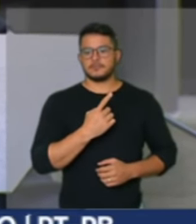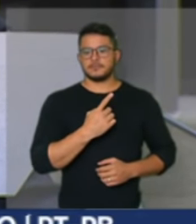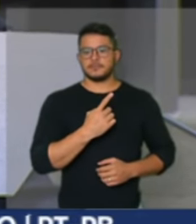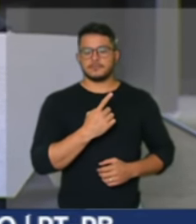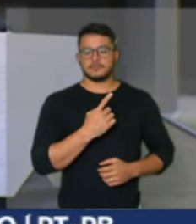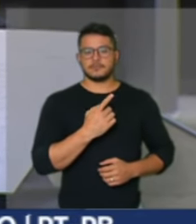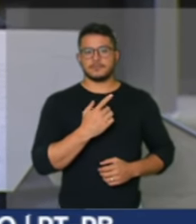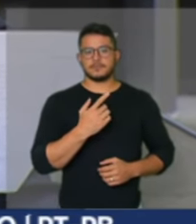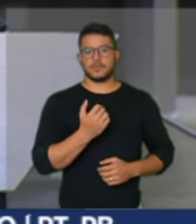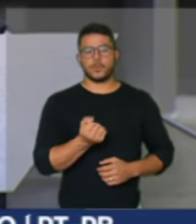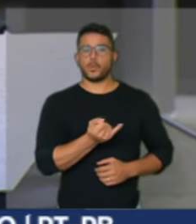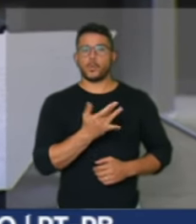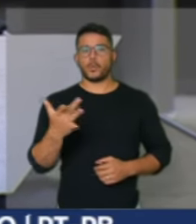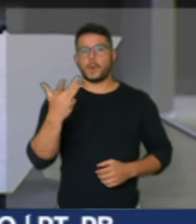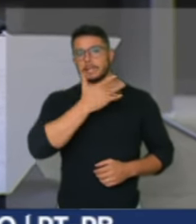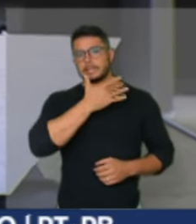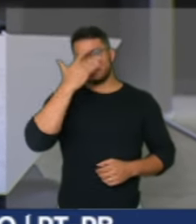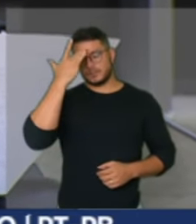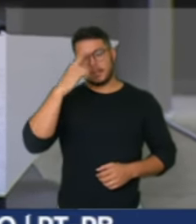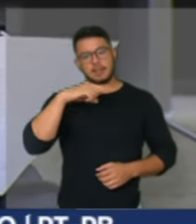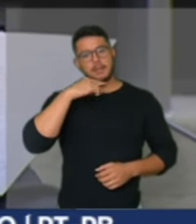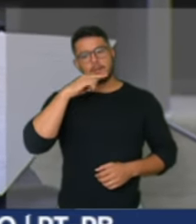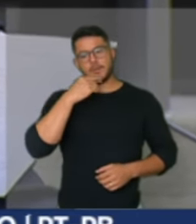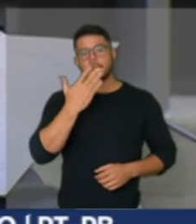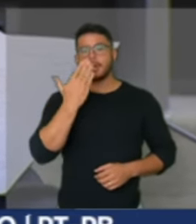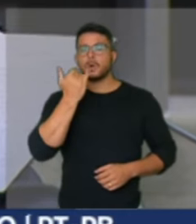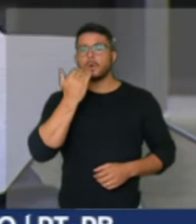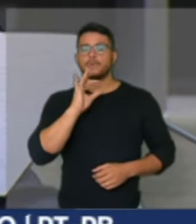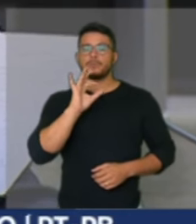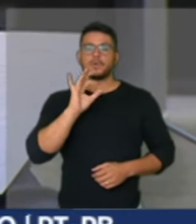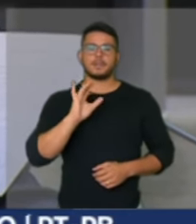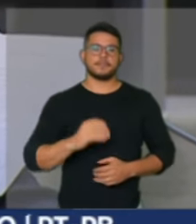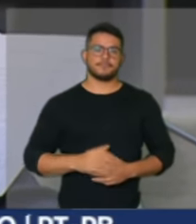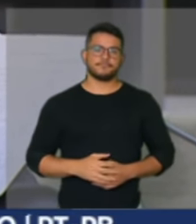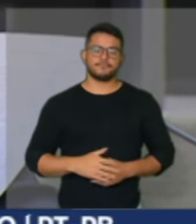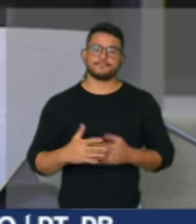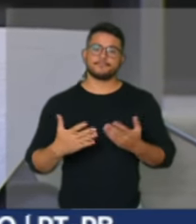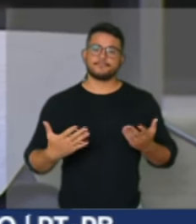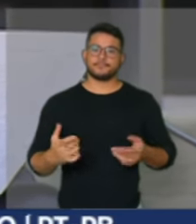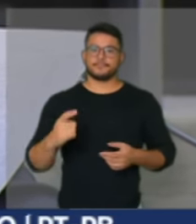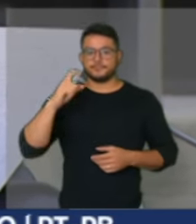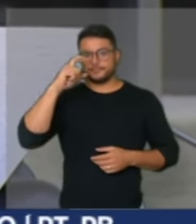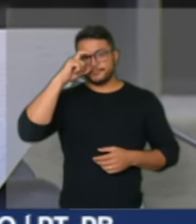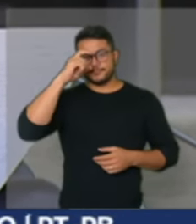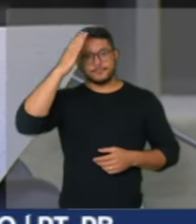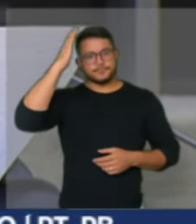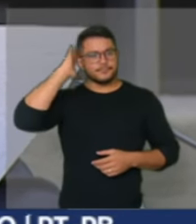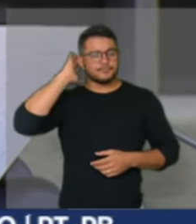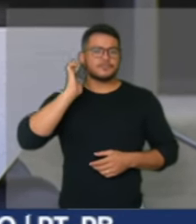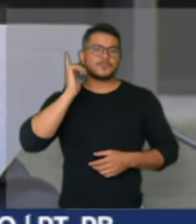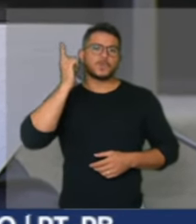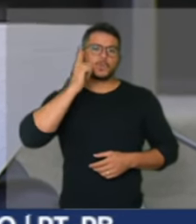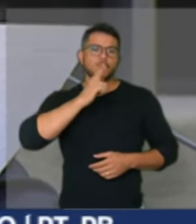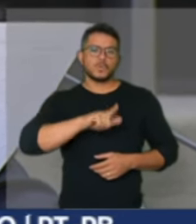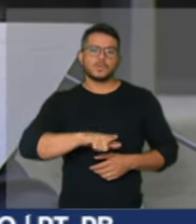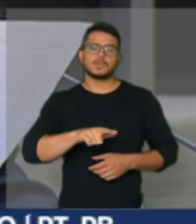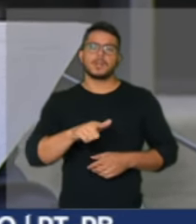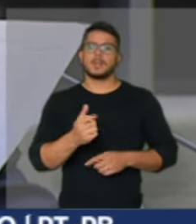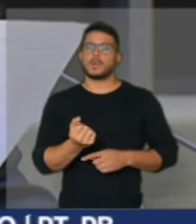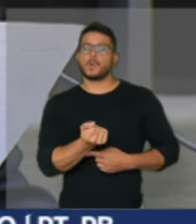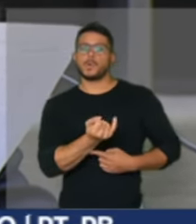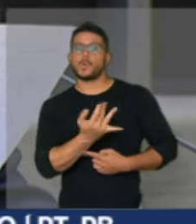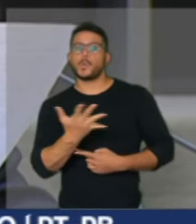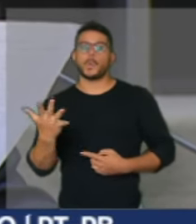condições de se alimentar direito enquanto isso Paulo Guedes ganha milhões e a